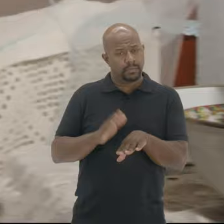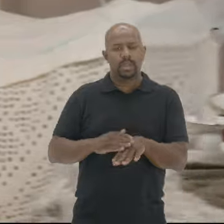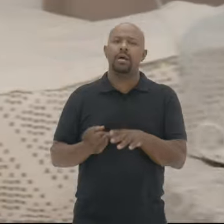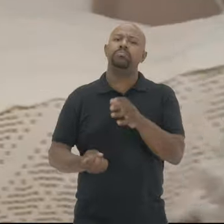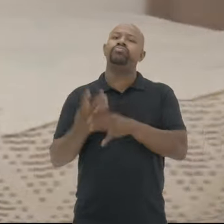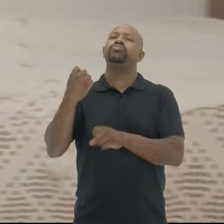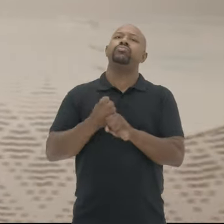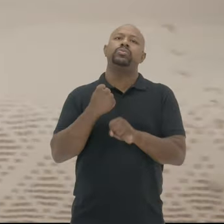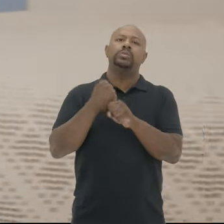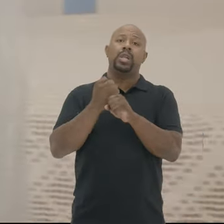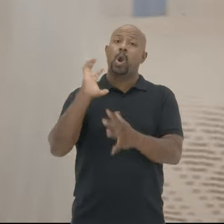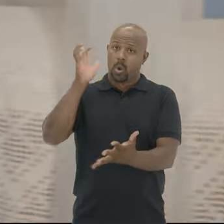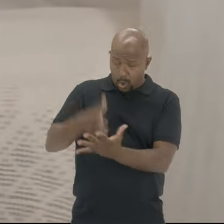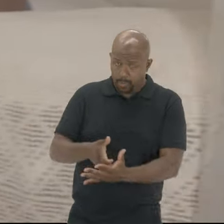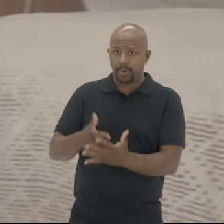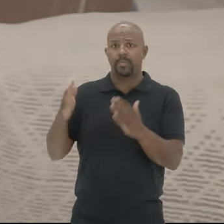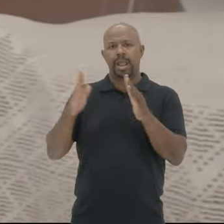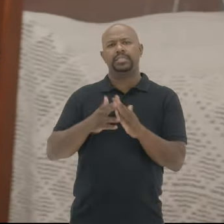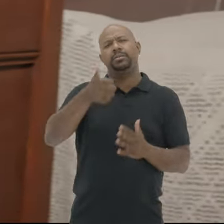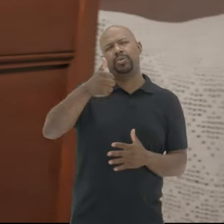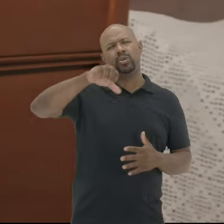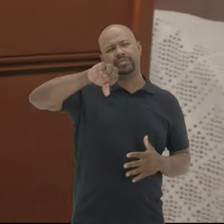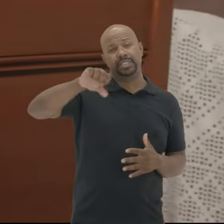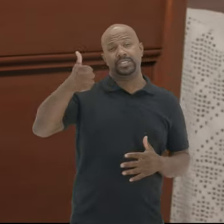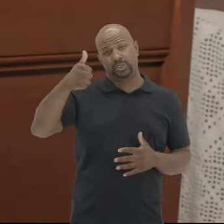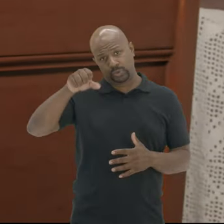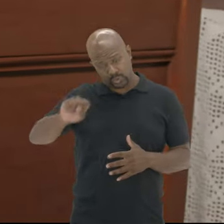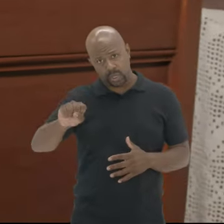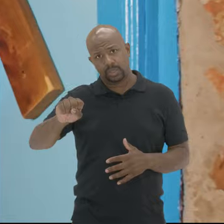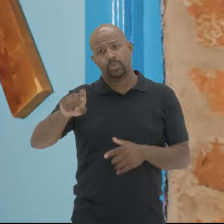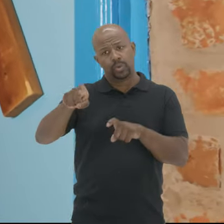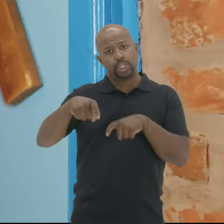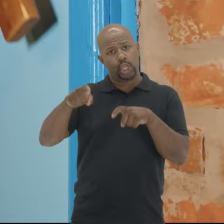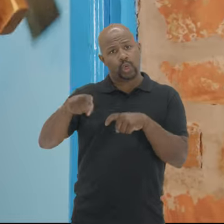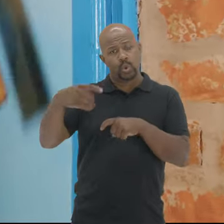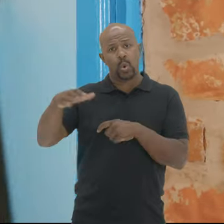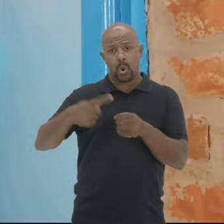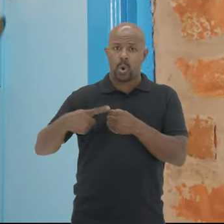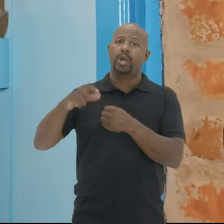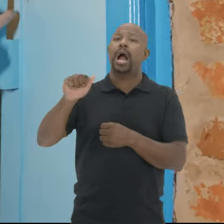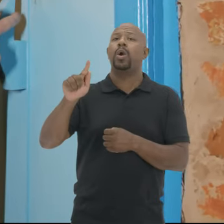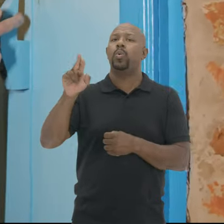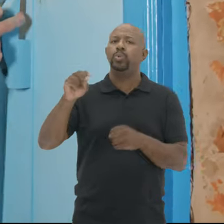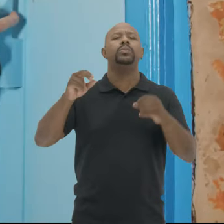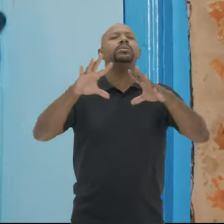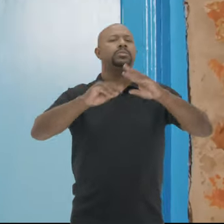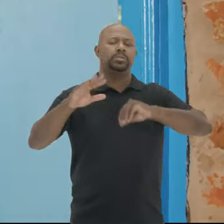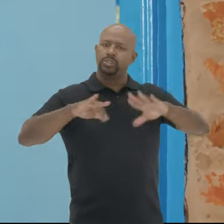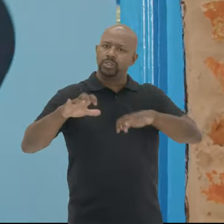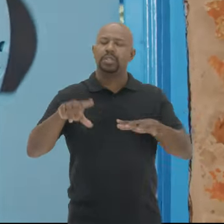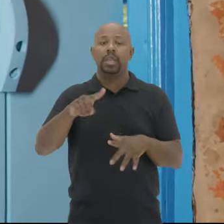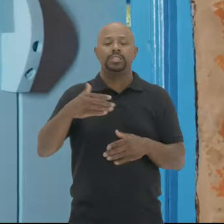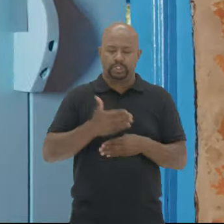Esta casa comprou uma casa de 1918 No interior de agudo Desmanchou